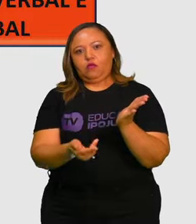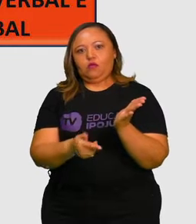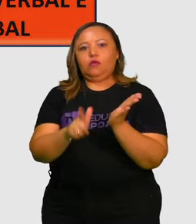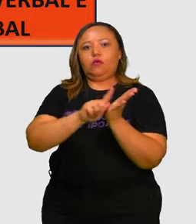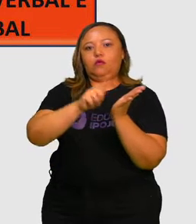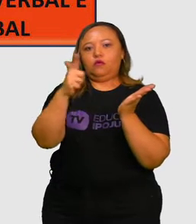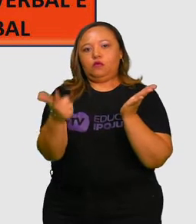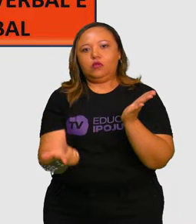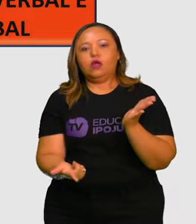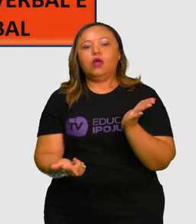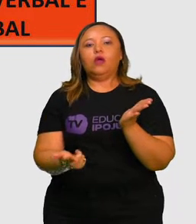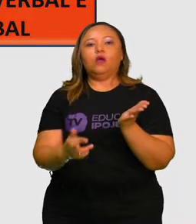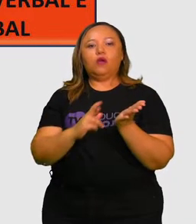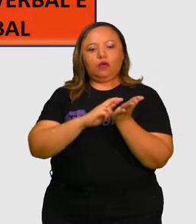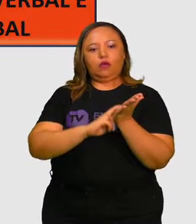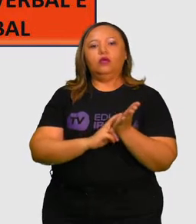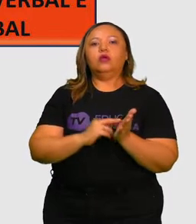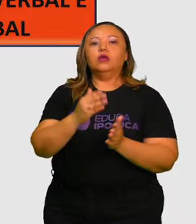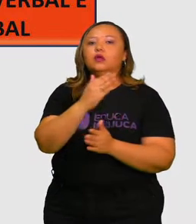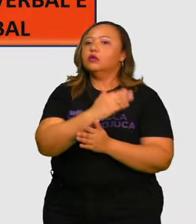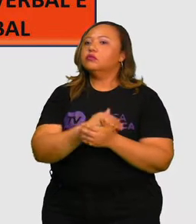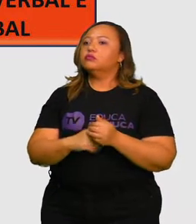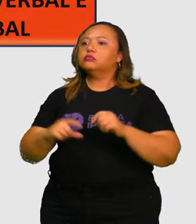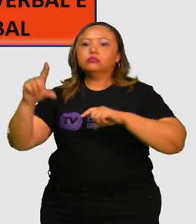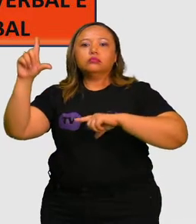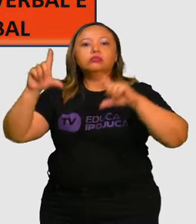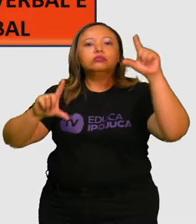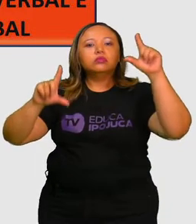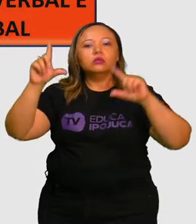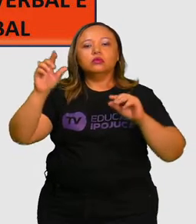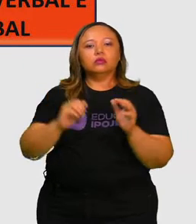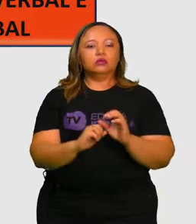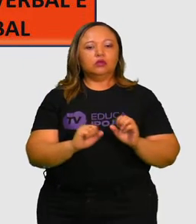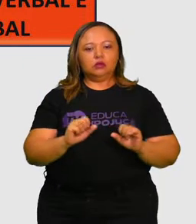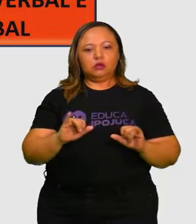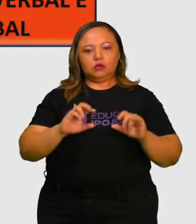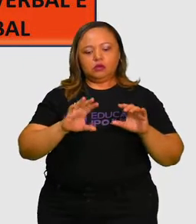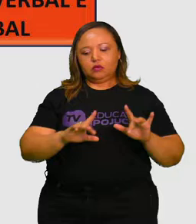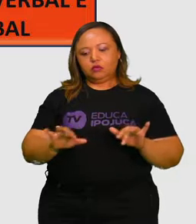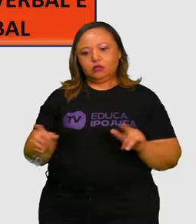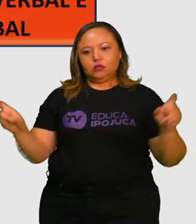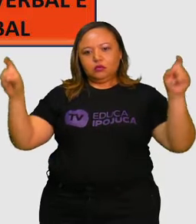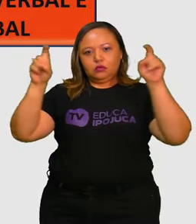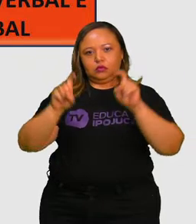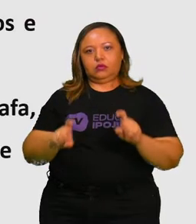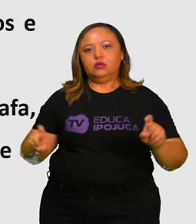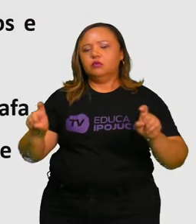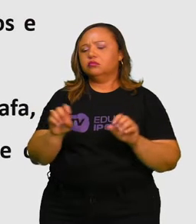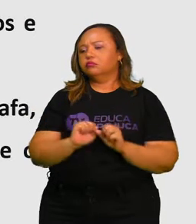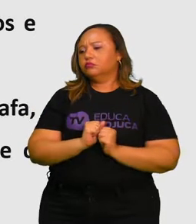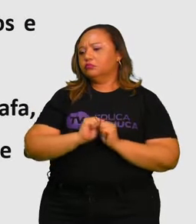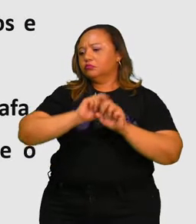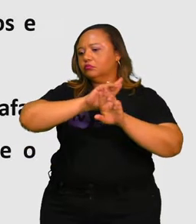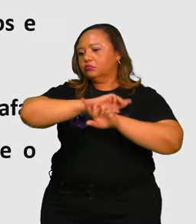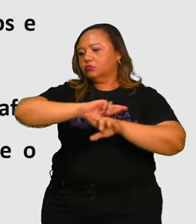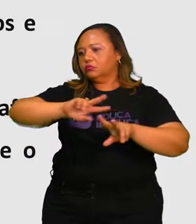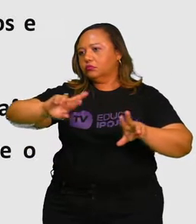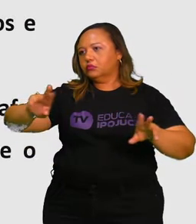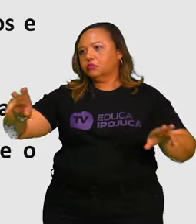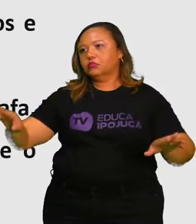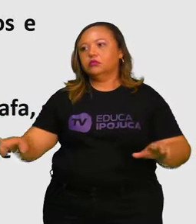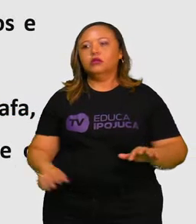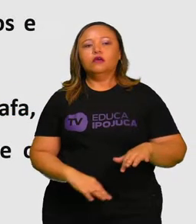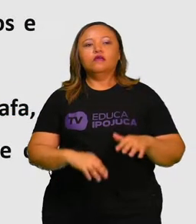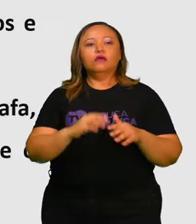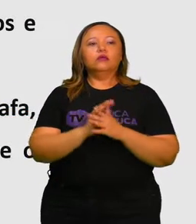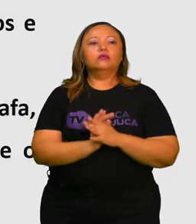plataformas de divulgação científica, televisão, internet e uma infinidade de outros veículos. Vamos